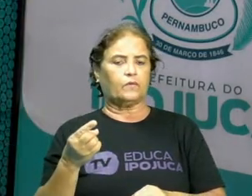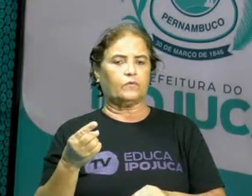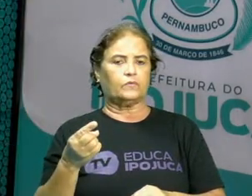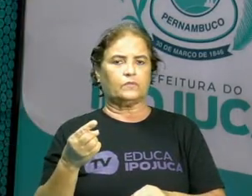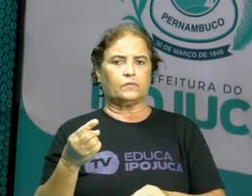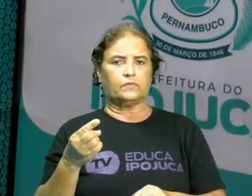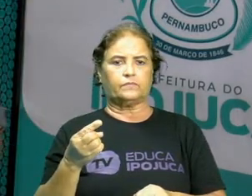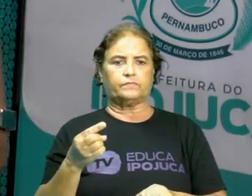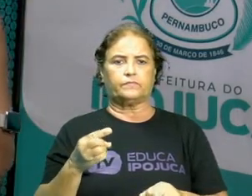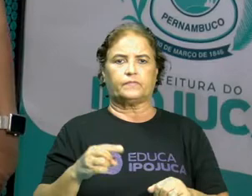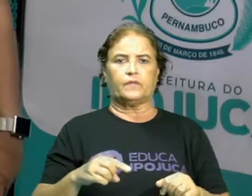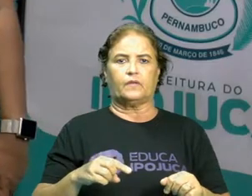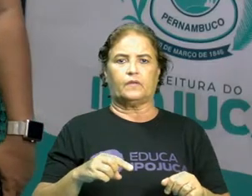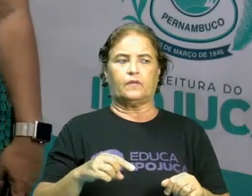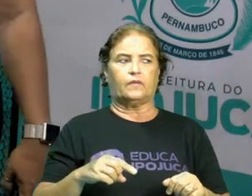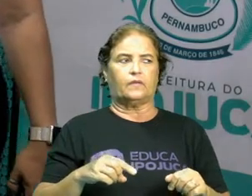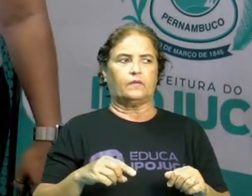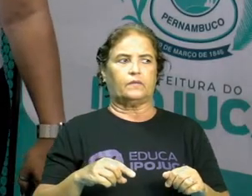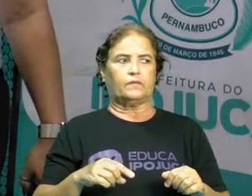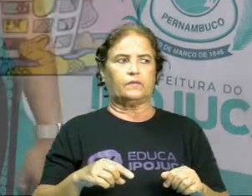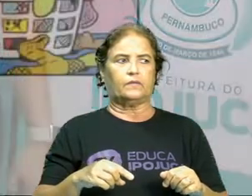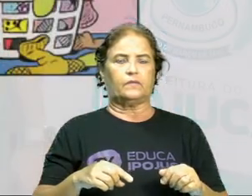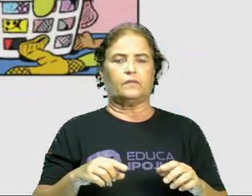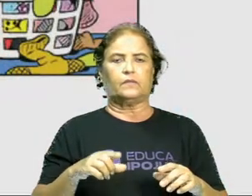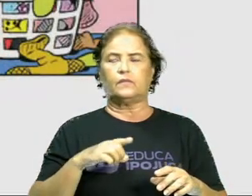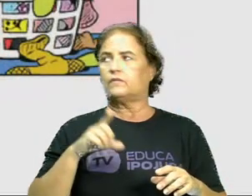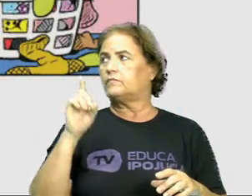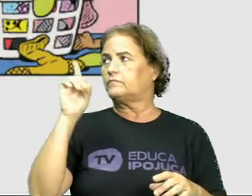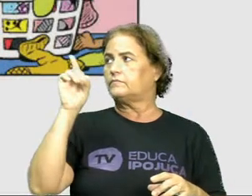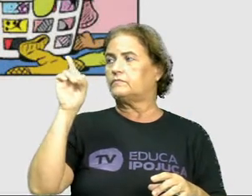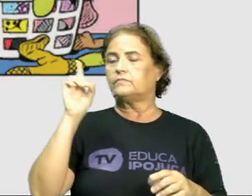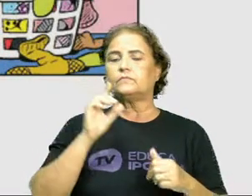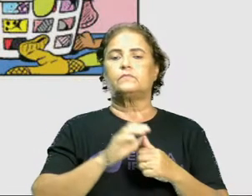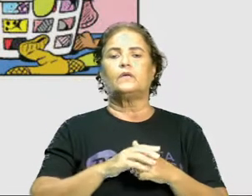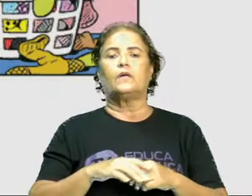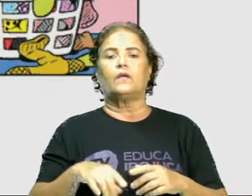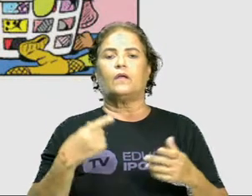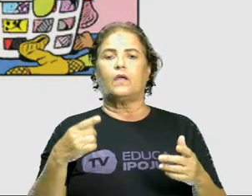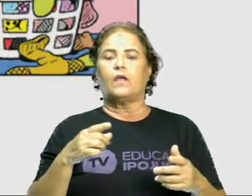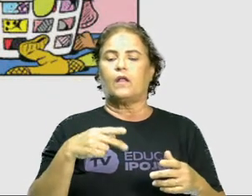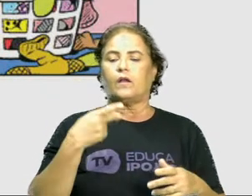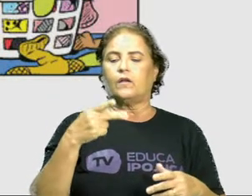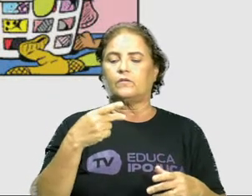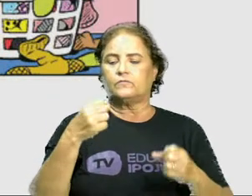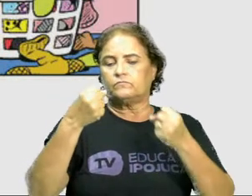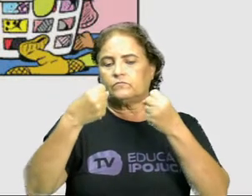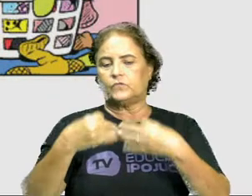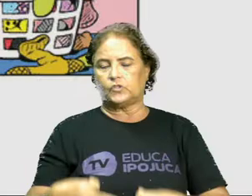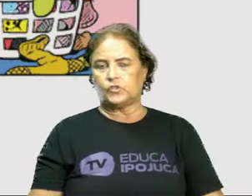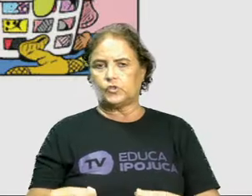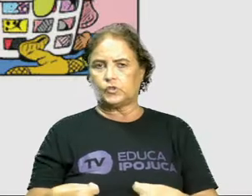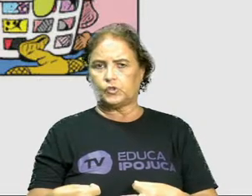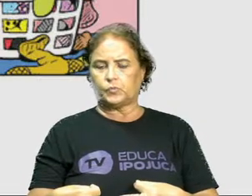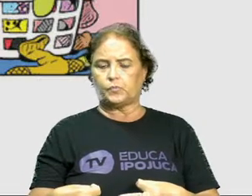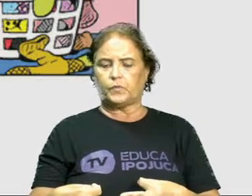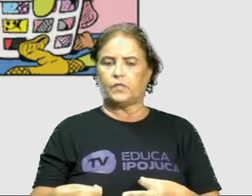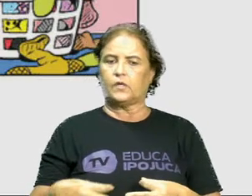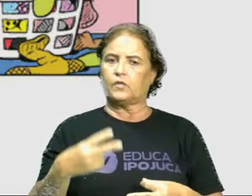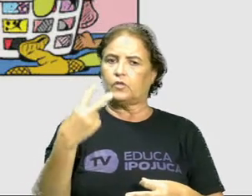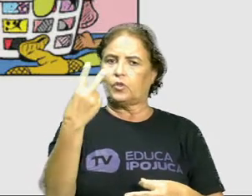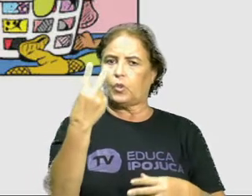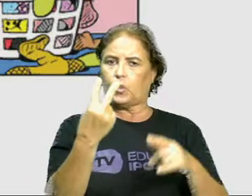tenho é a impenetrabilidade. Ela diz que dos corpos não podem